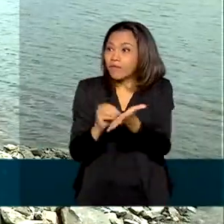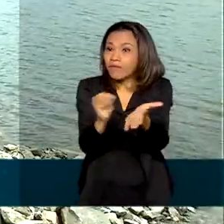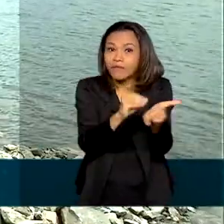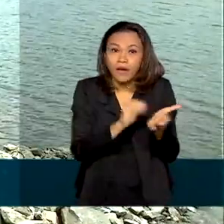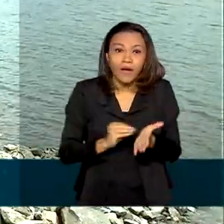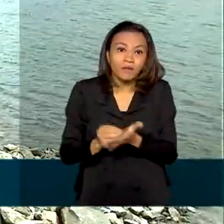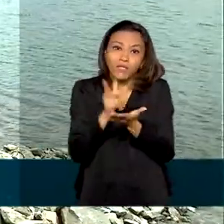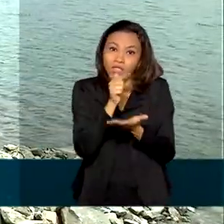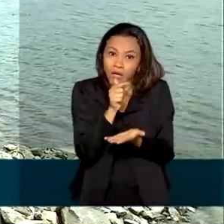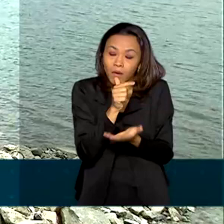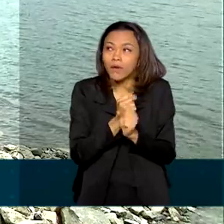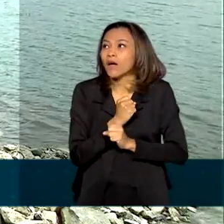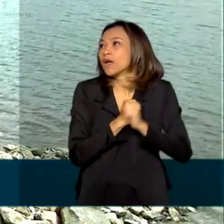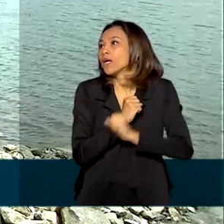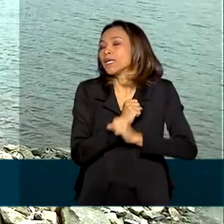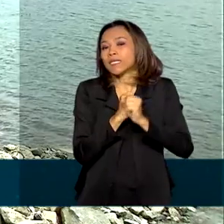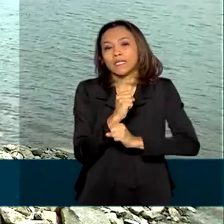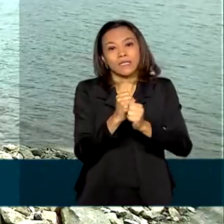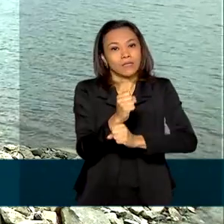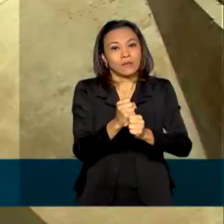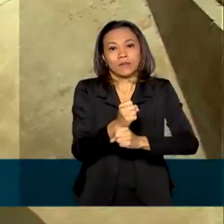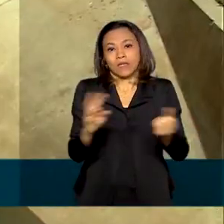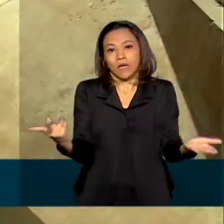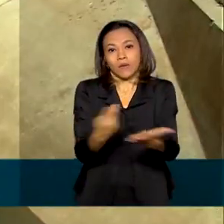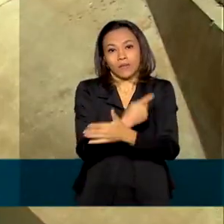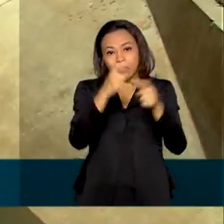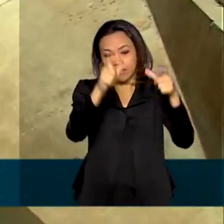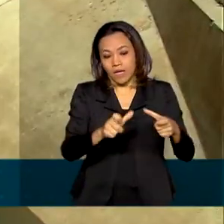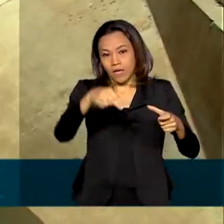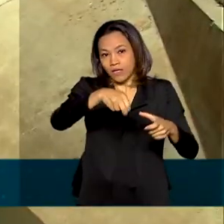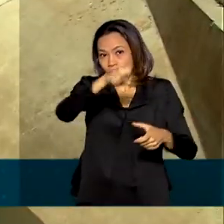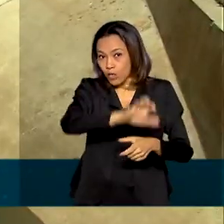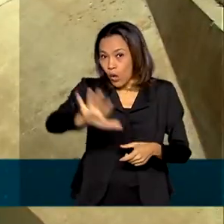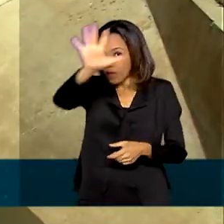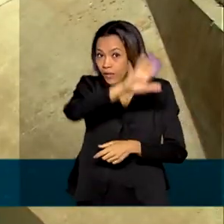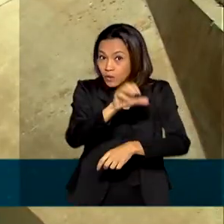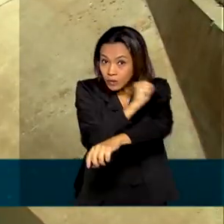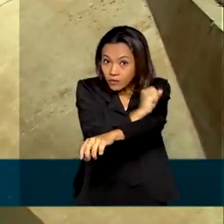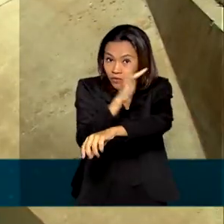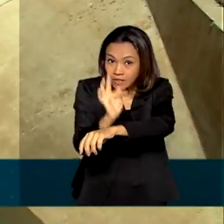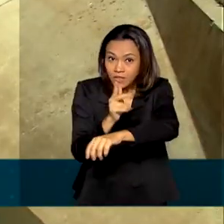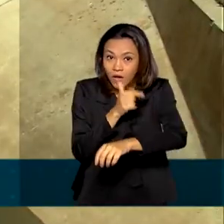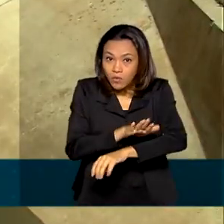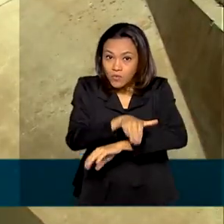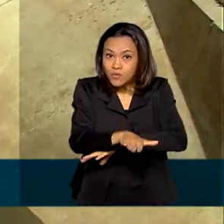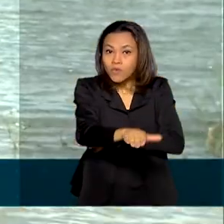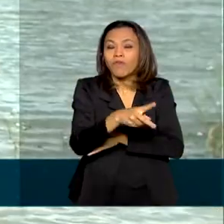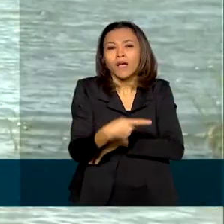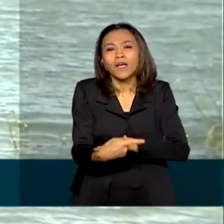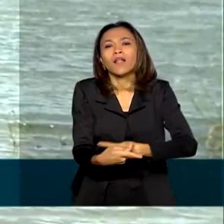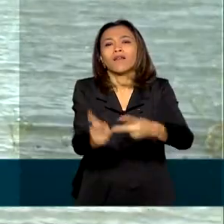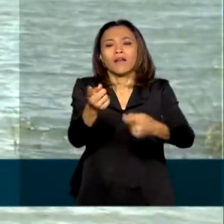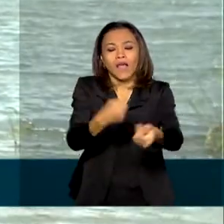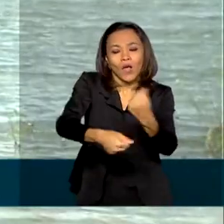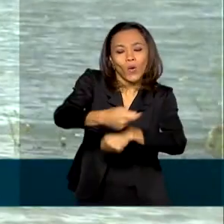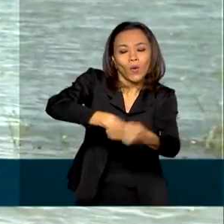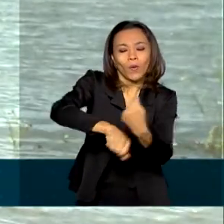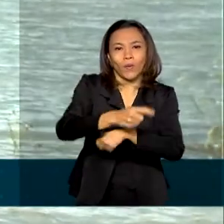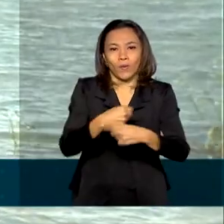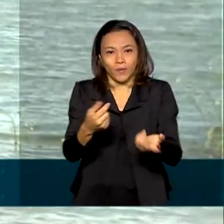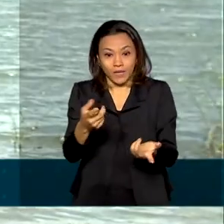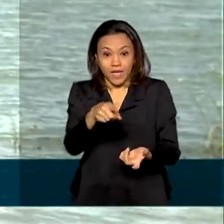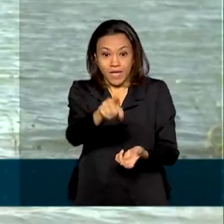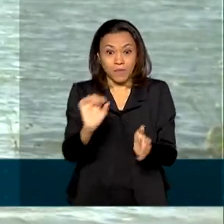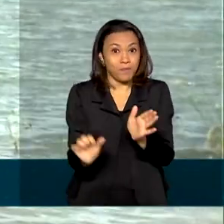água que assola há anos alguns pontos do Nordeste, a integração do Velho Chico ajuda na criação de emprego e renda. O Matheus conseguiu o